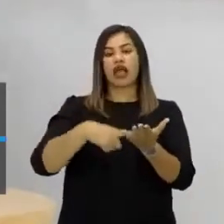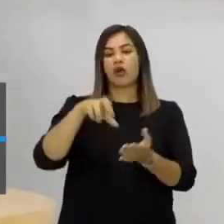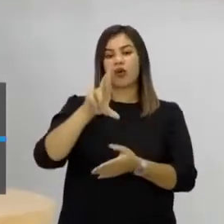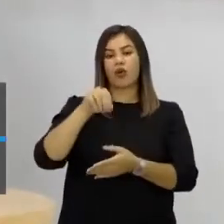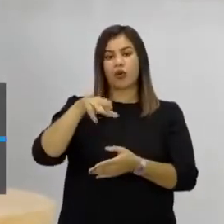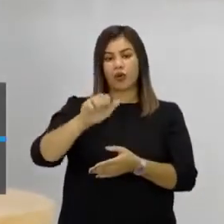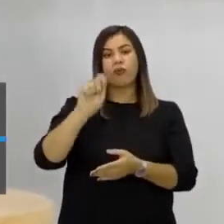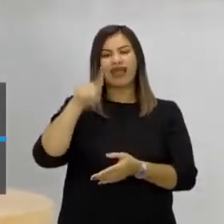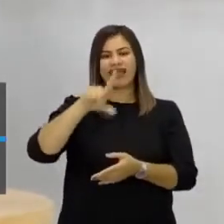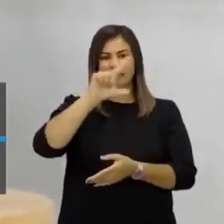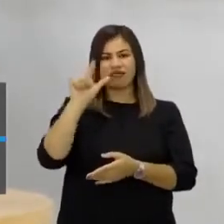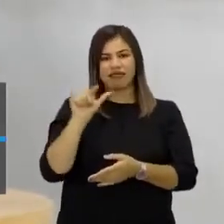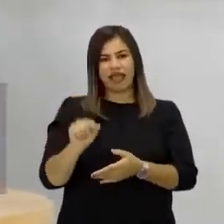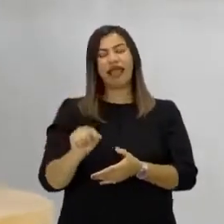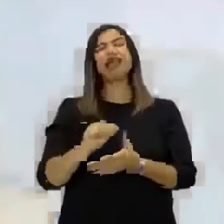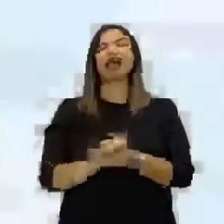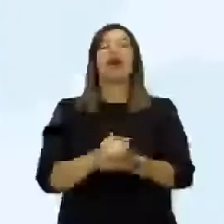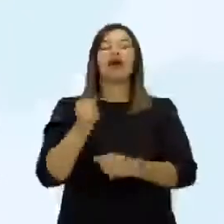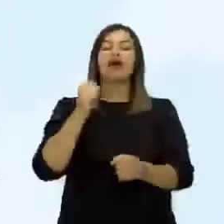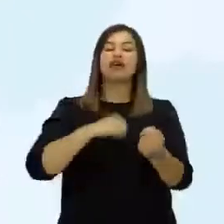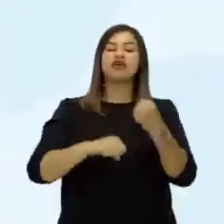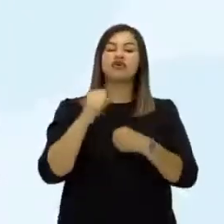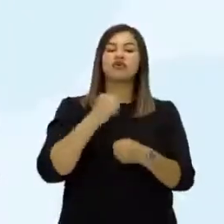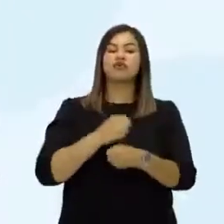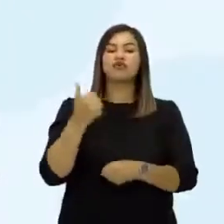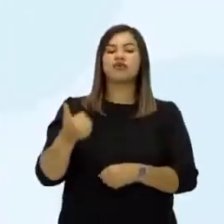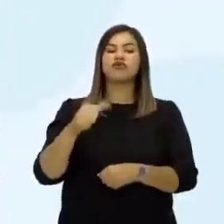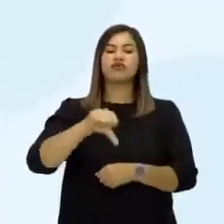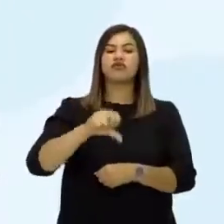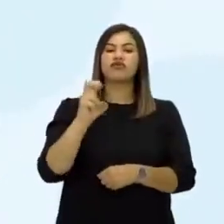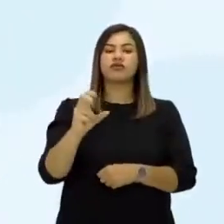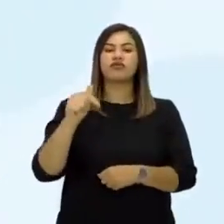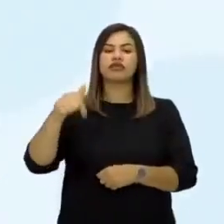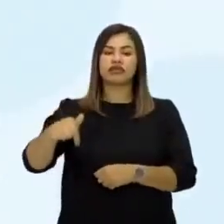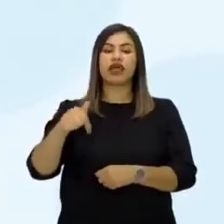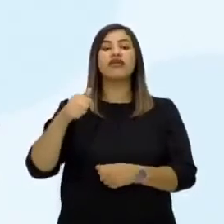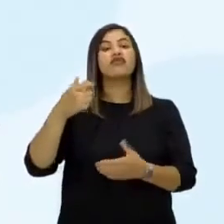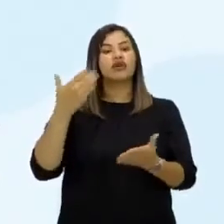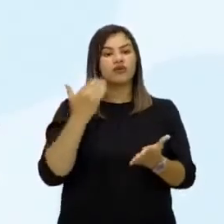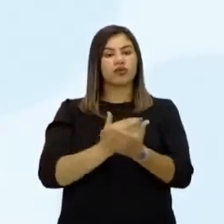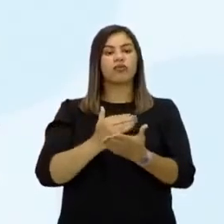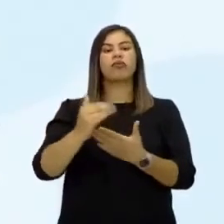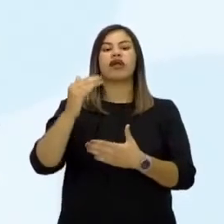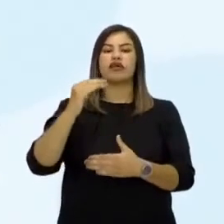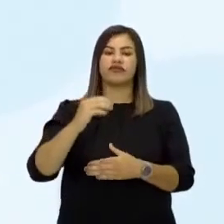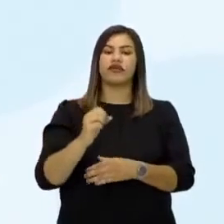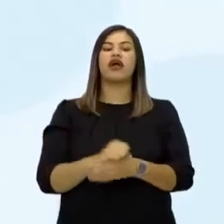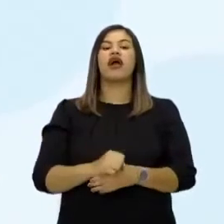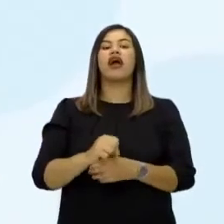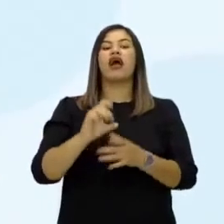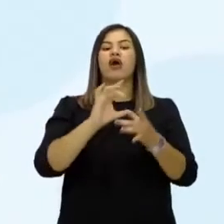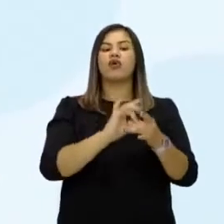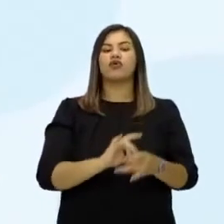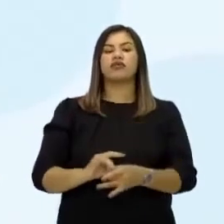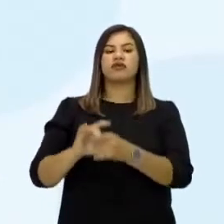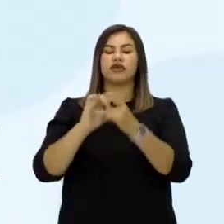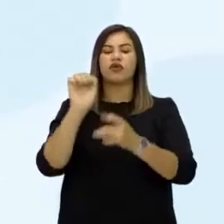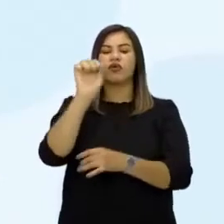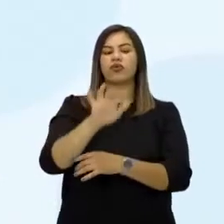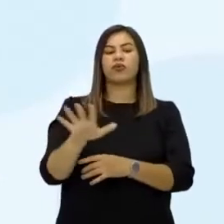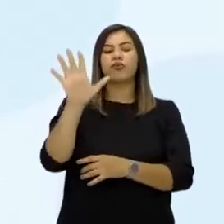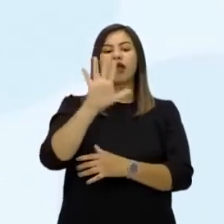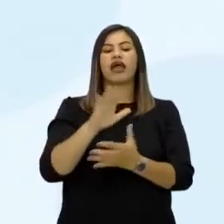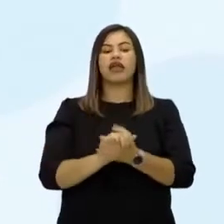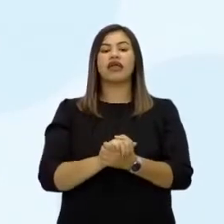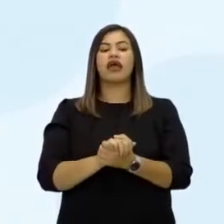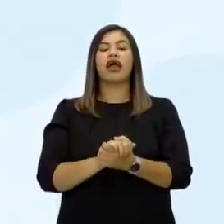1957, que realmente oficializa o pontapé inicial da União Europeia. Então institui a Comunidade